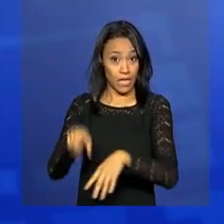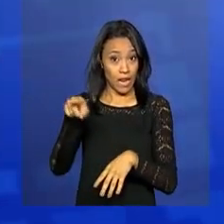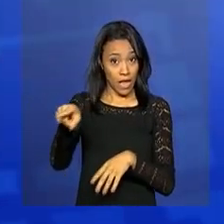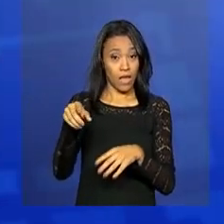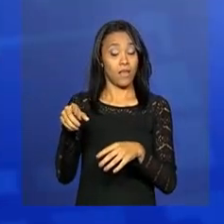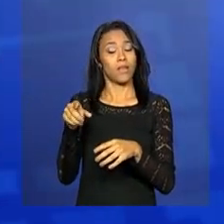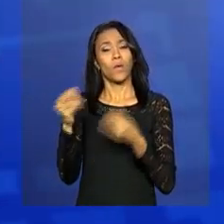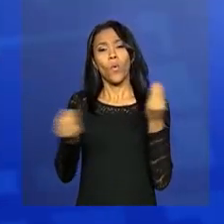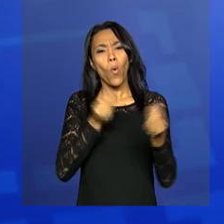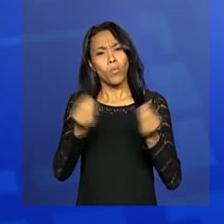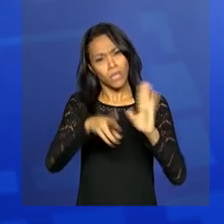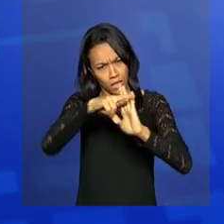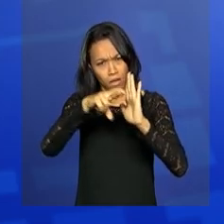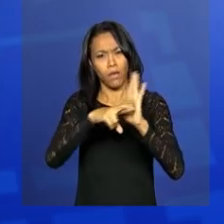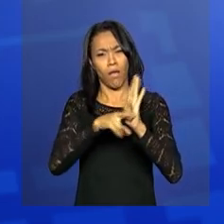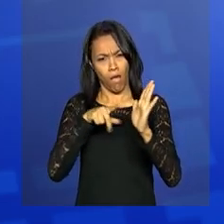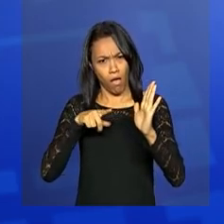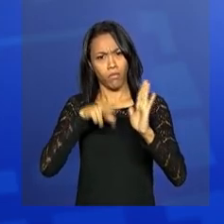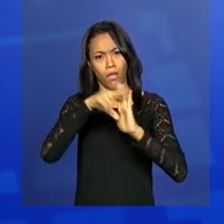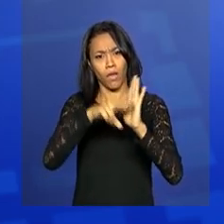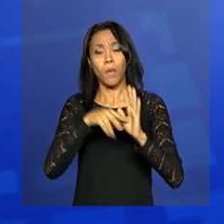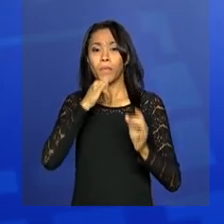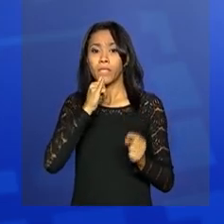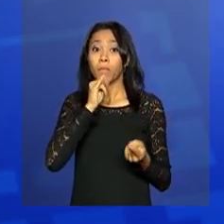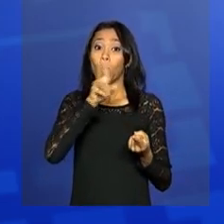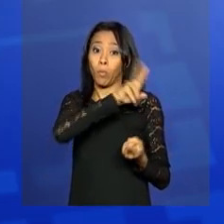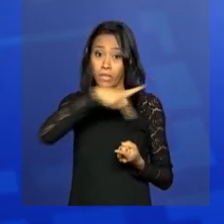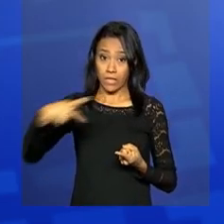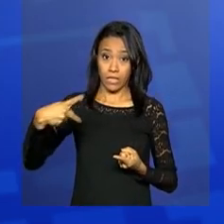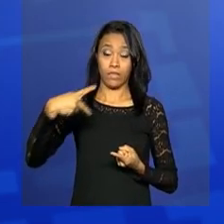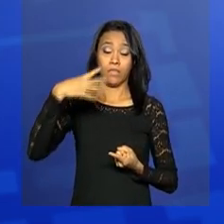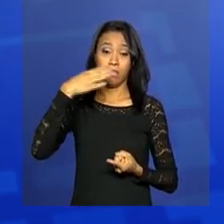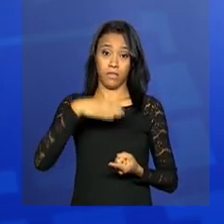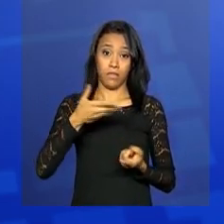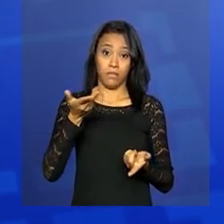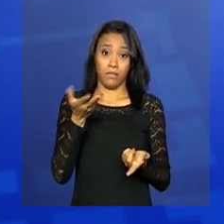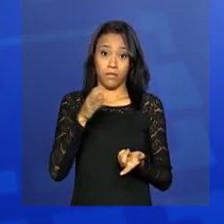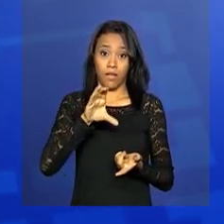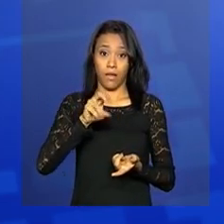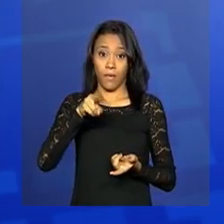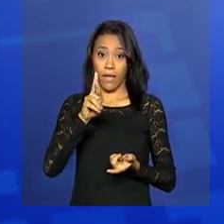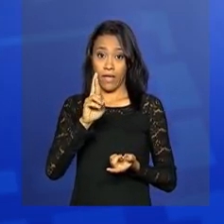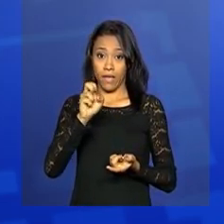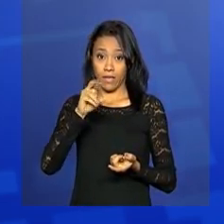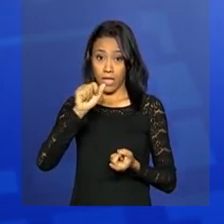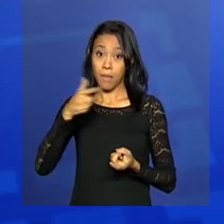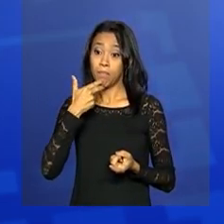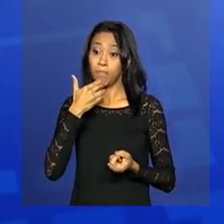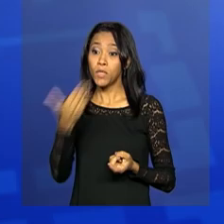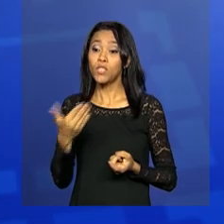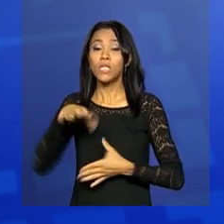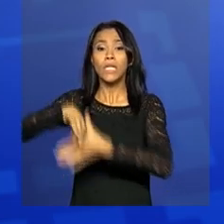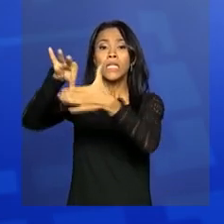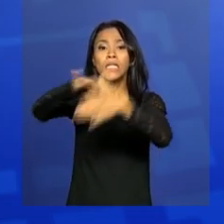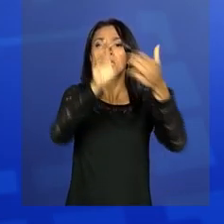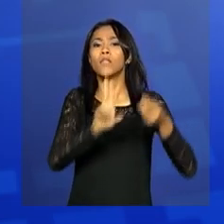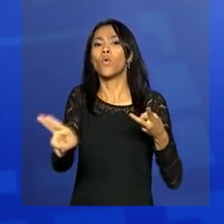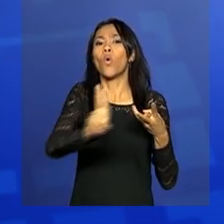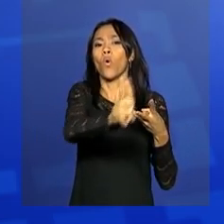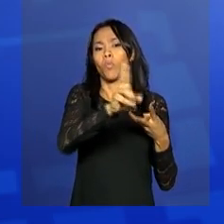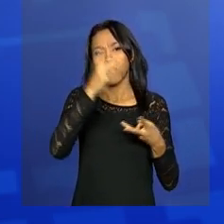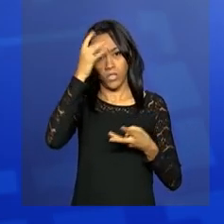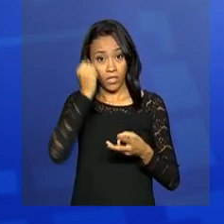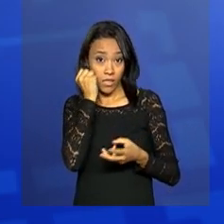o processo vai ter de seguir um rito. O presidente da casa, Renan Calheiros, tem de pedir aos líderes de partidos indicação de nomes de